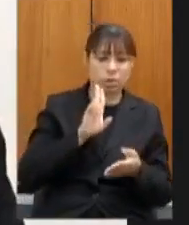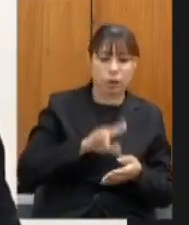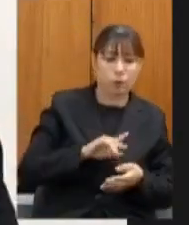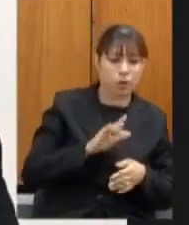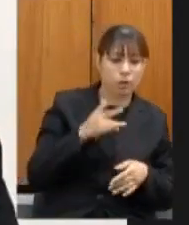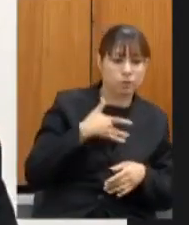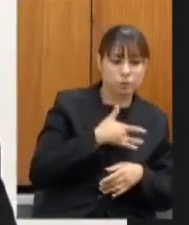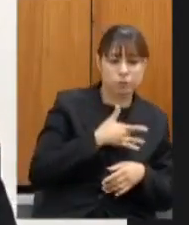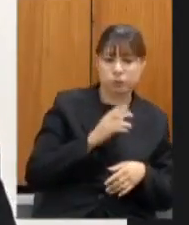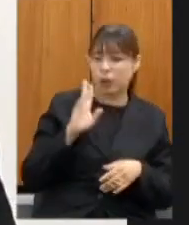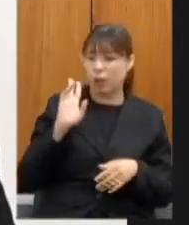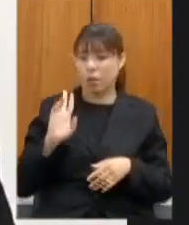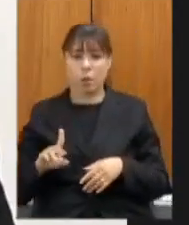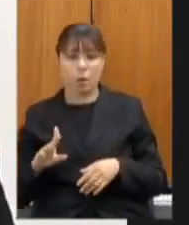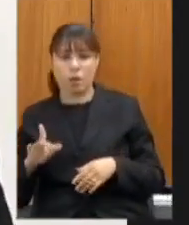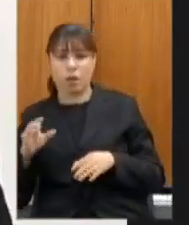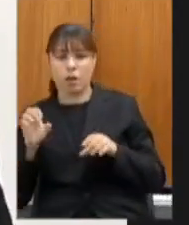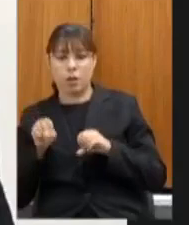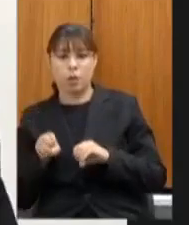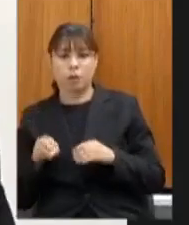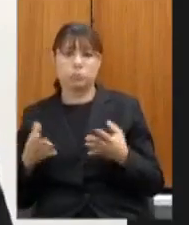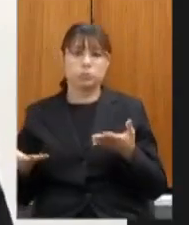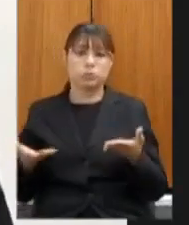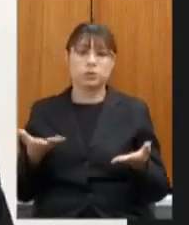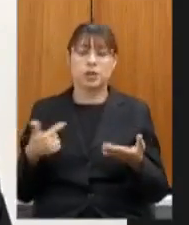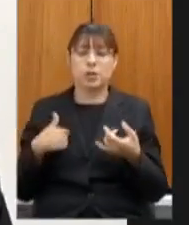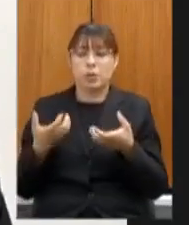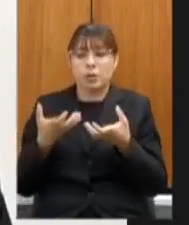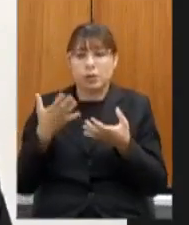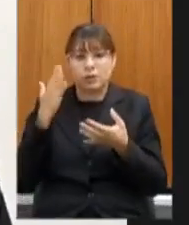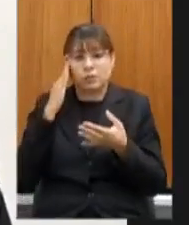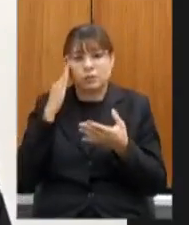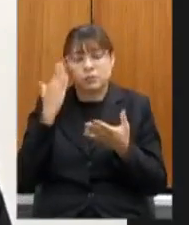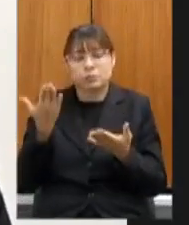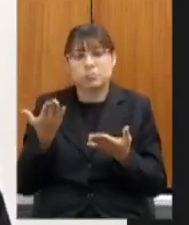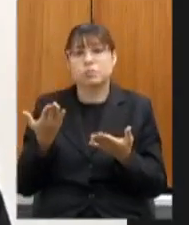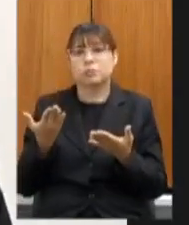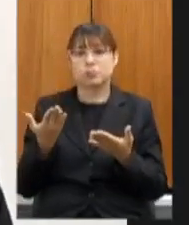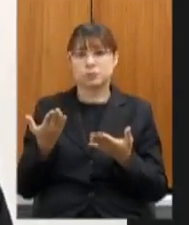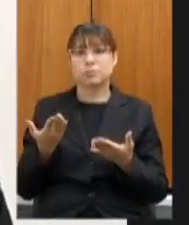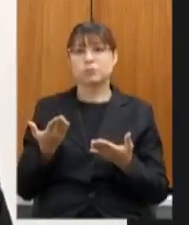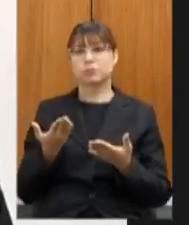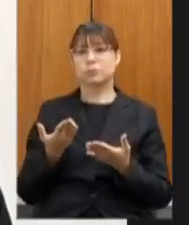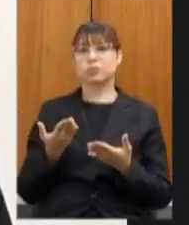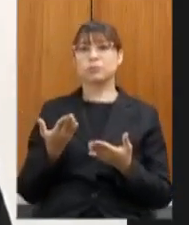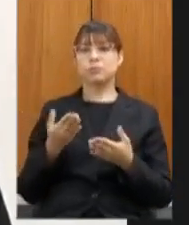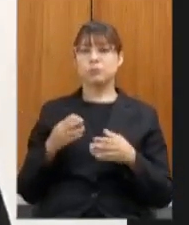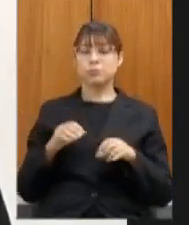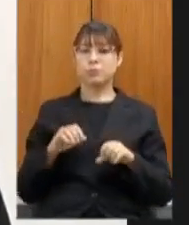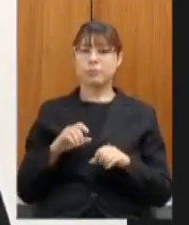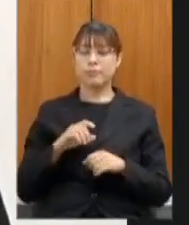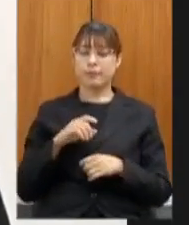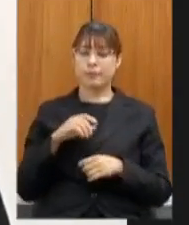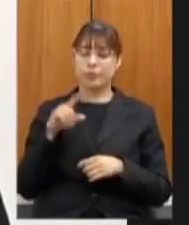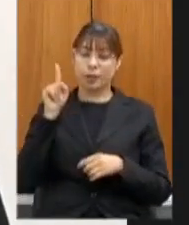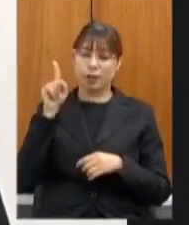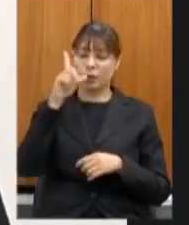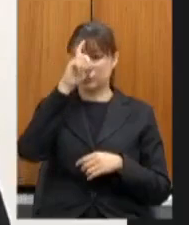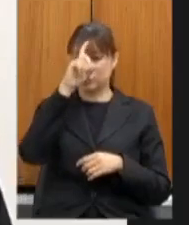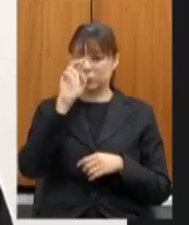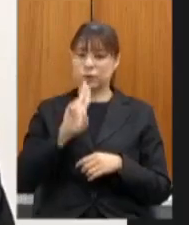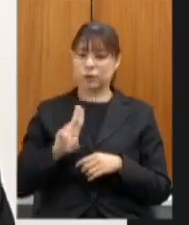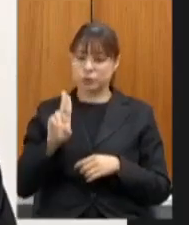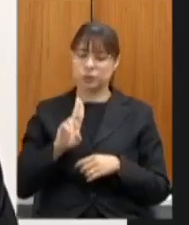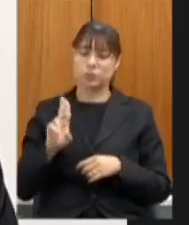como educação e aí eu queria pedir um esforço dedicado a essa problemática do hospital universitário para de fato